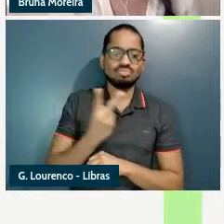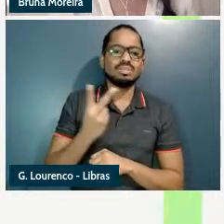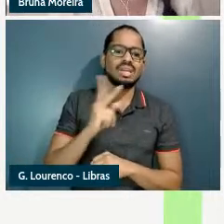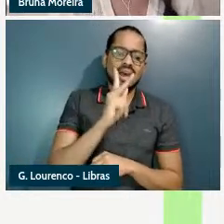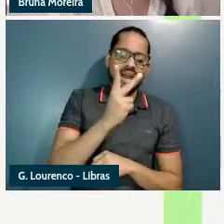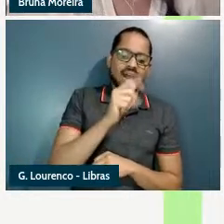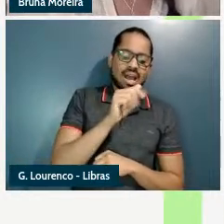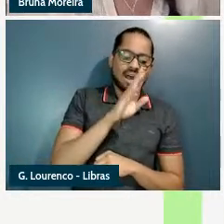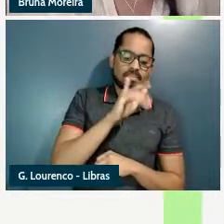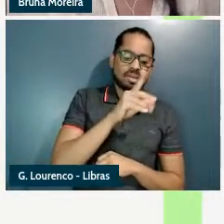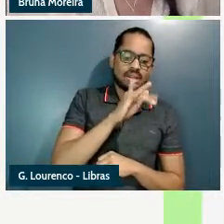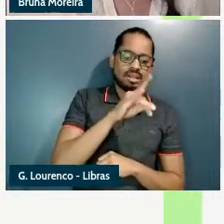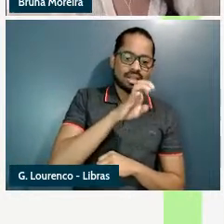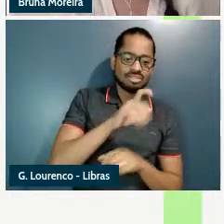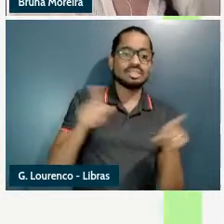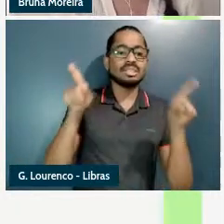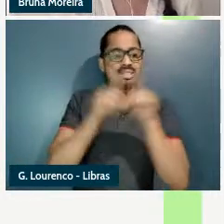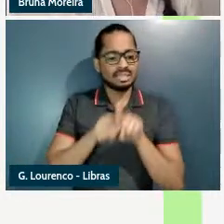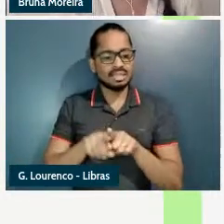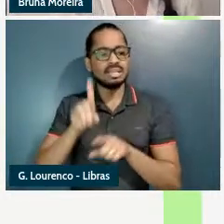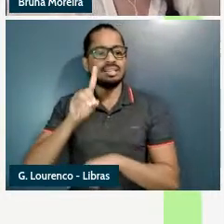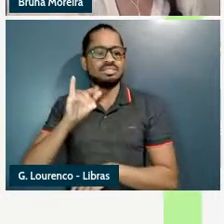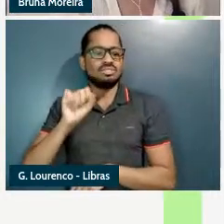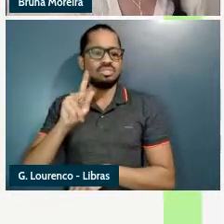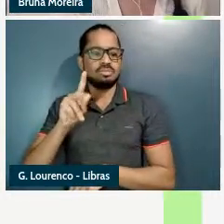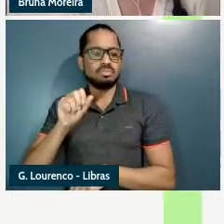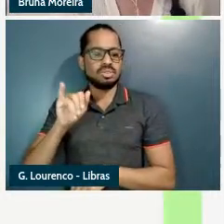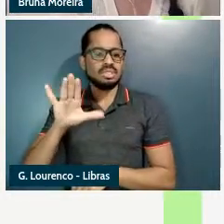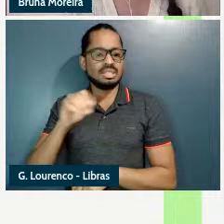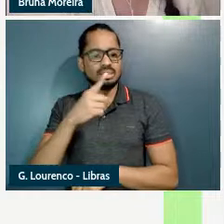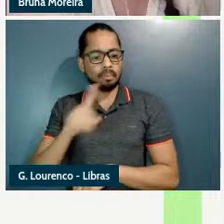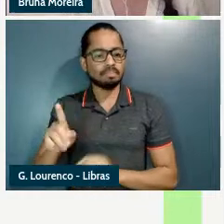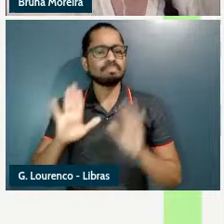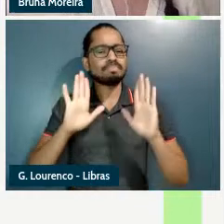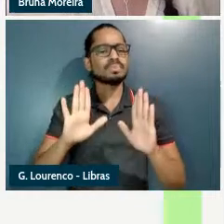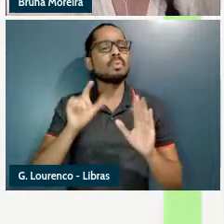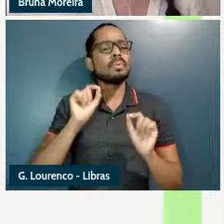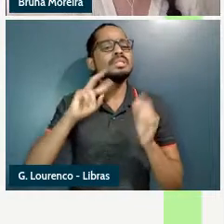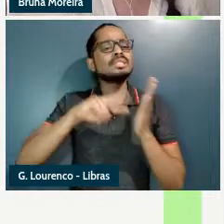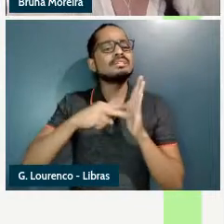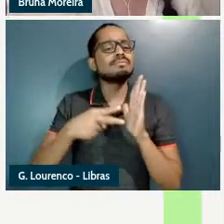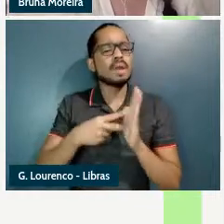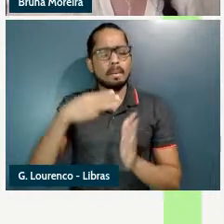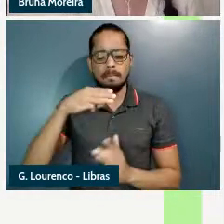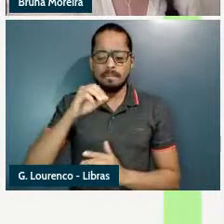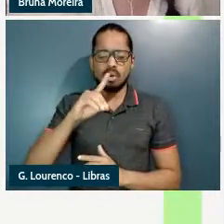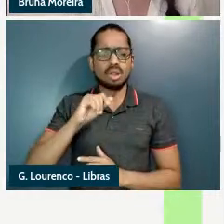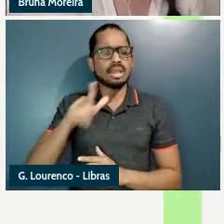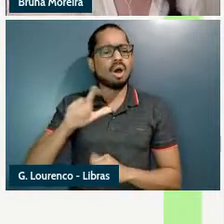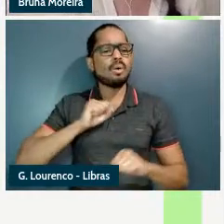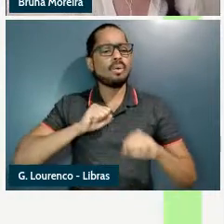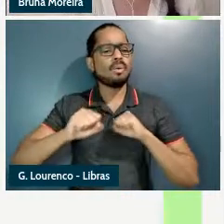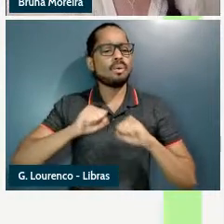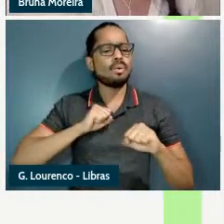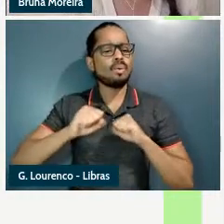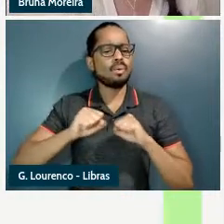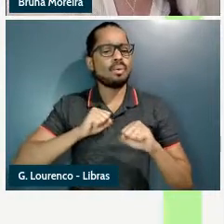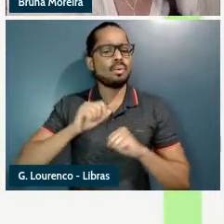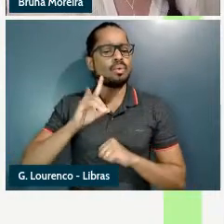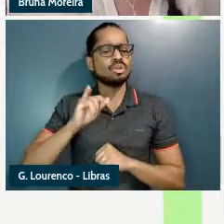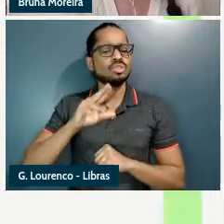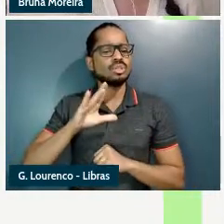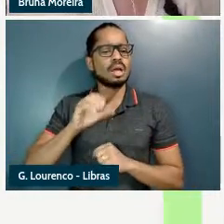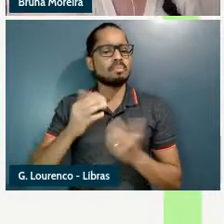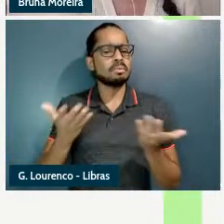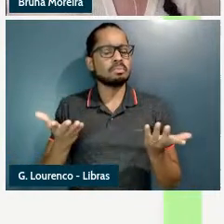eu vou derivar essas leituras desse tipo de modalidade essa modalidade é especial no sentido que a gente não entende direito como ela funciona